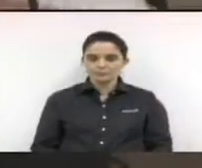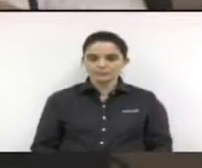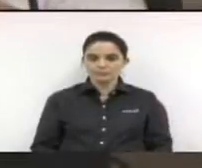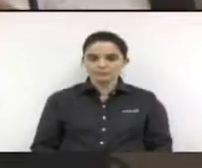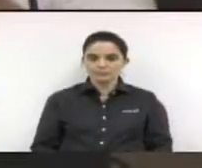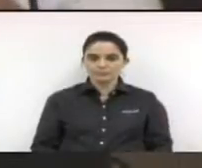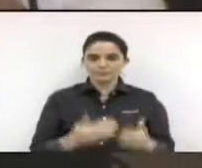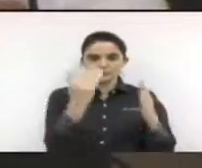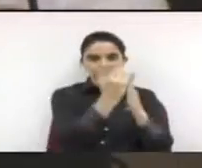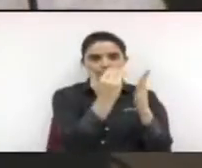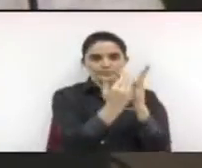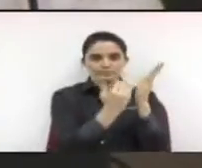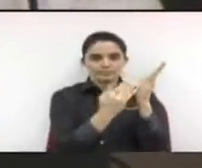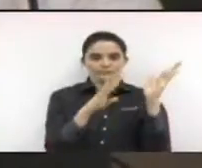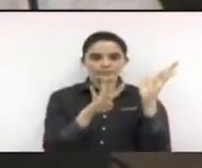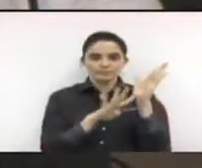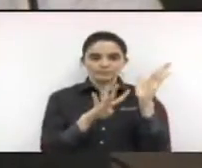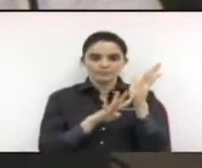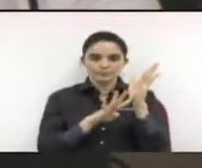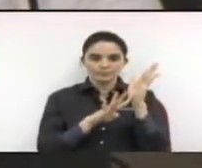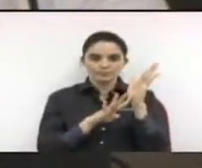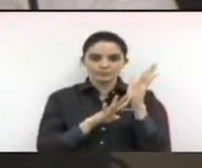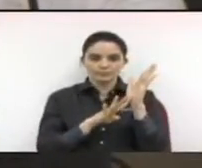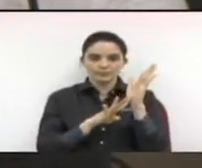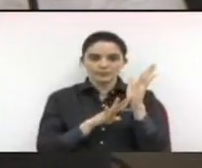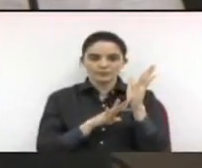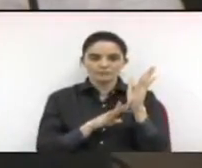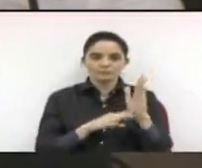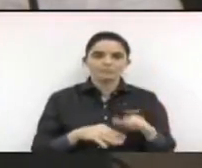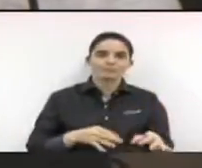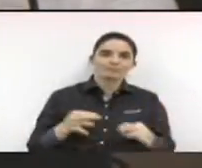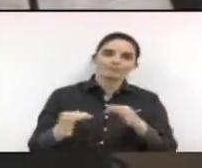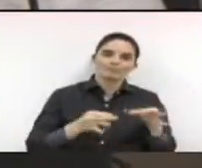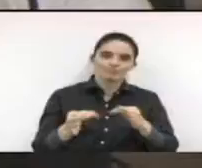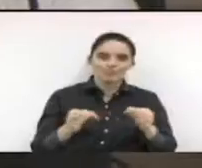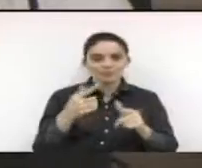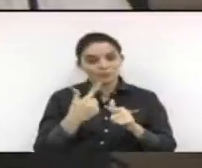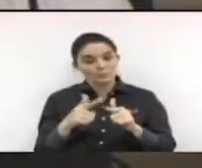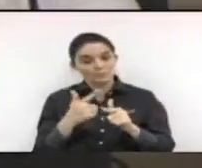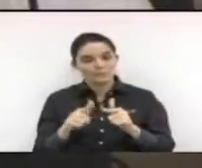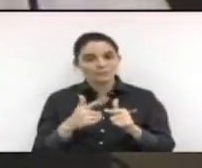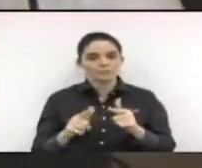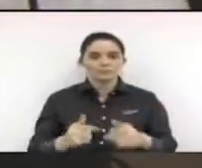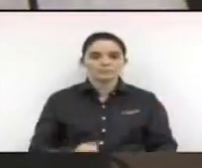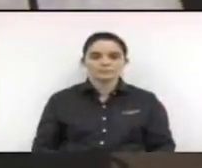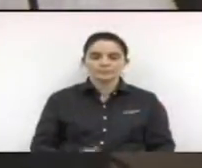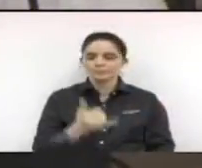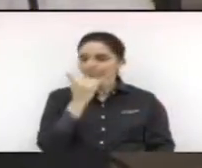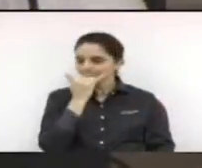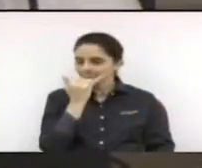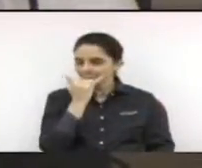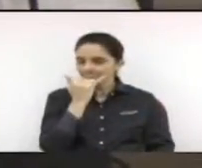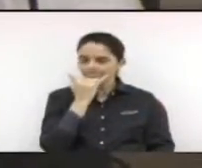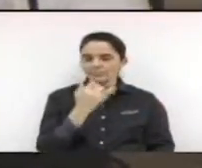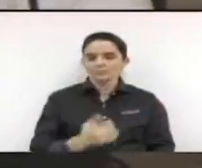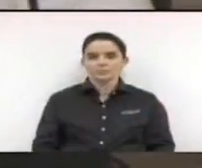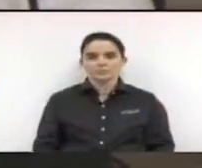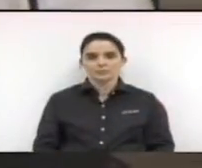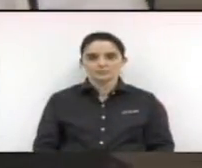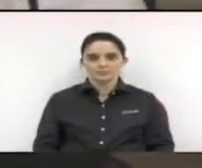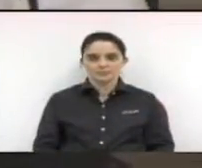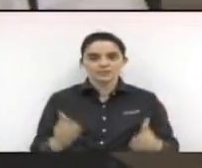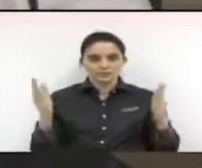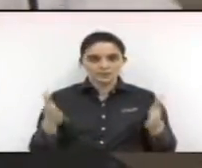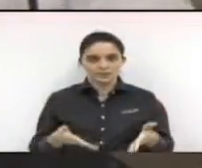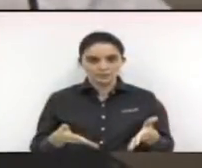Item 4º da pauta, o projeto foi prejudicado, aliás, me perdoem todos. Iremos